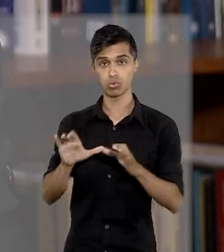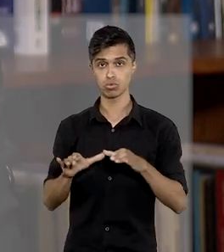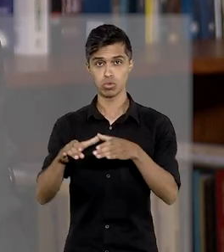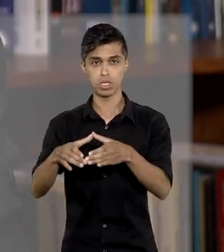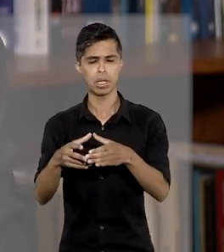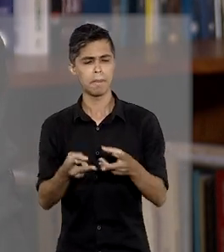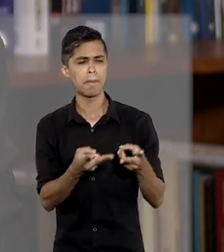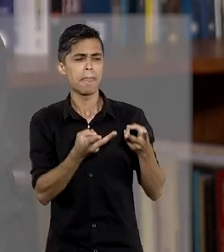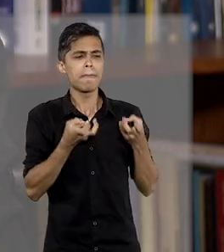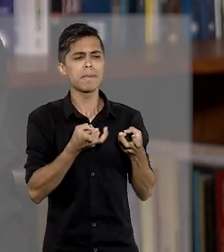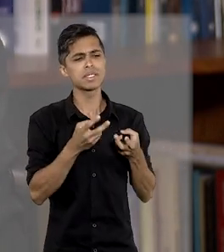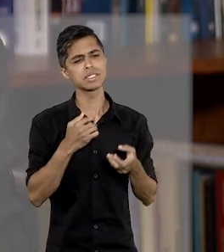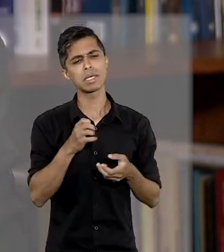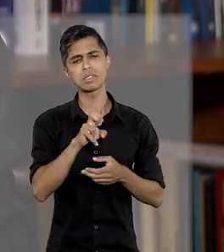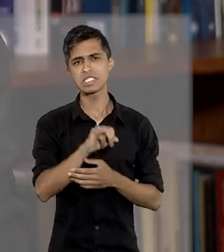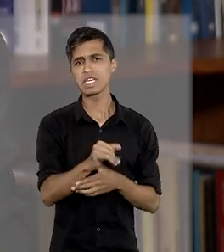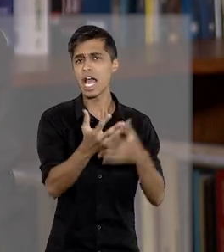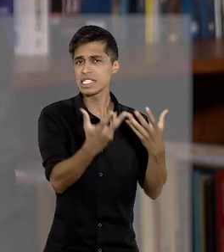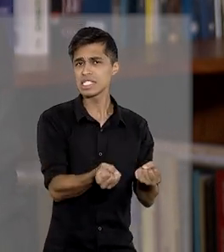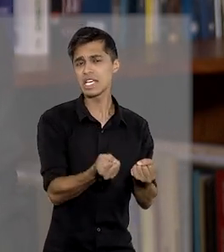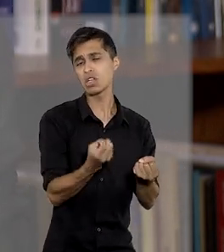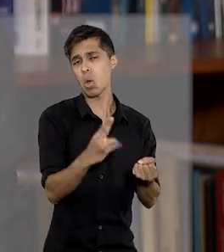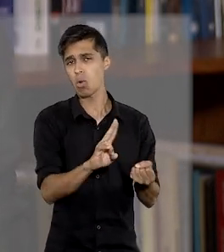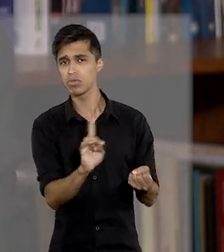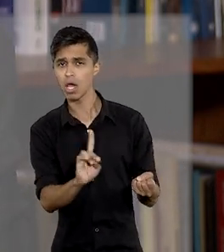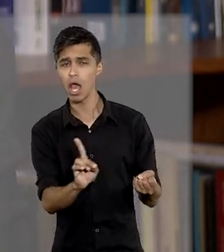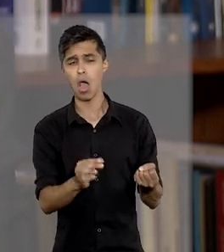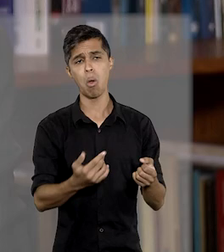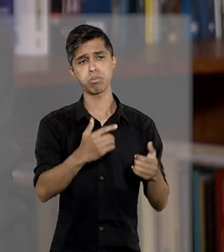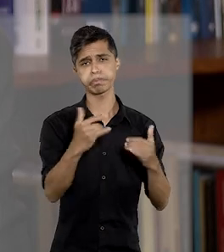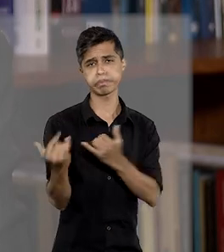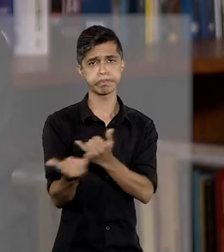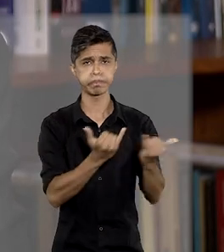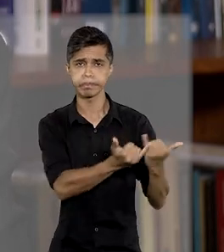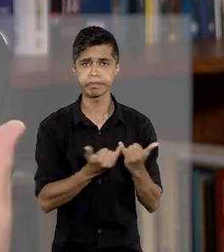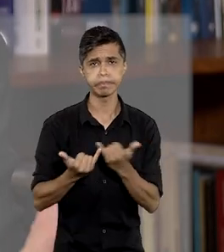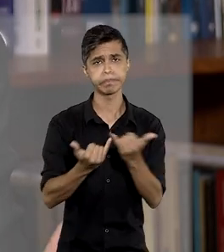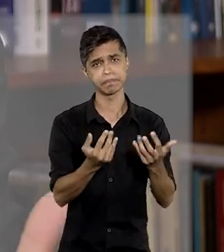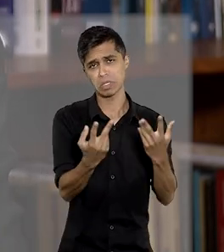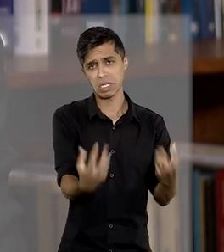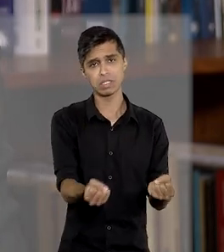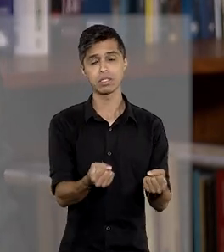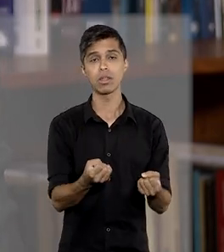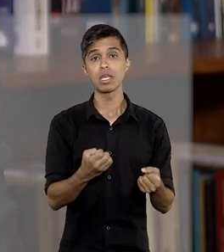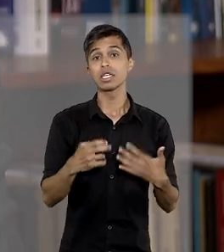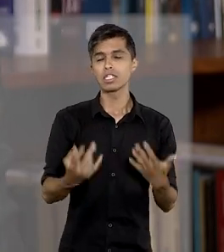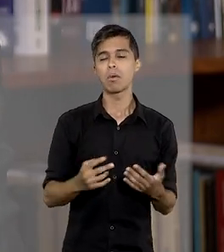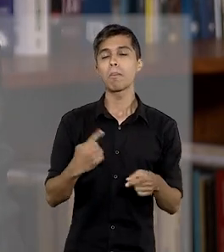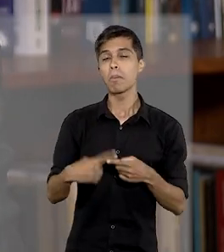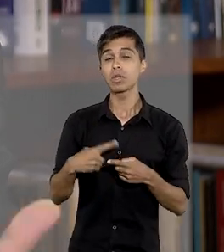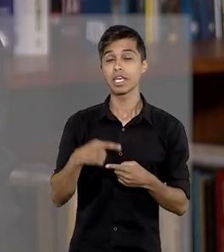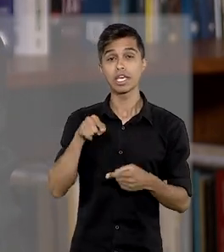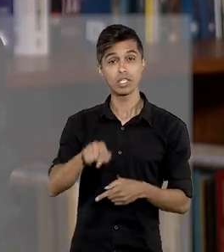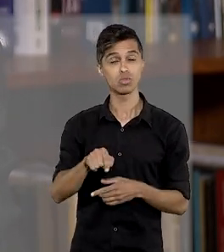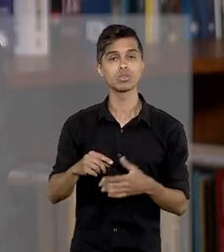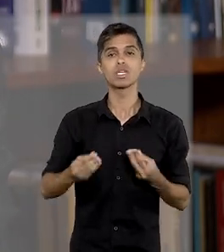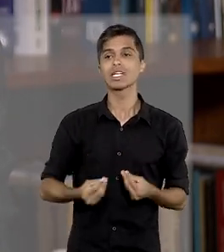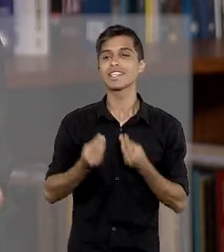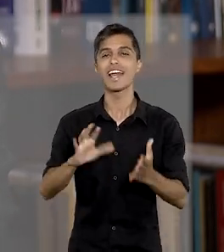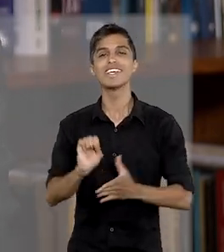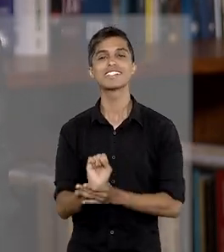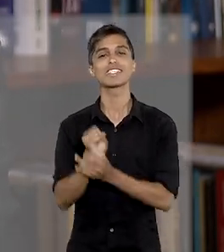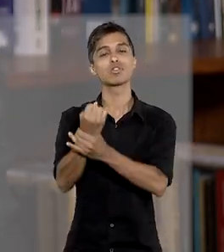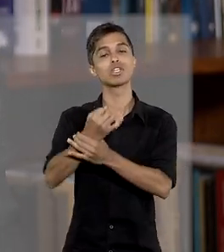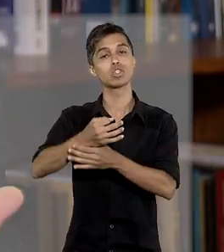admitir ou não a instauração do incidente, consequentemente, para preservar exatamente a segurança jurídica e a